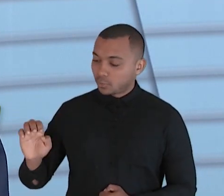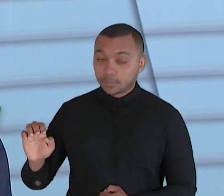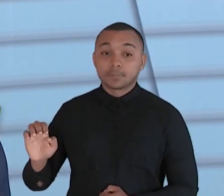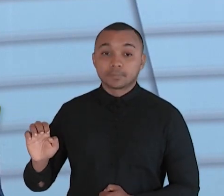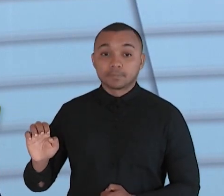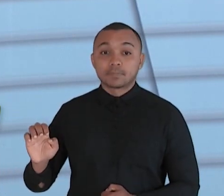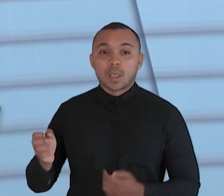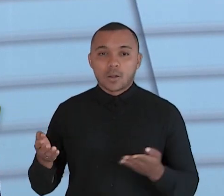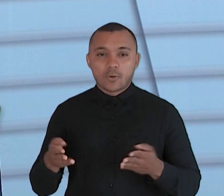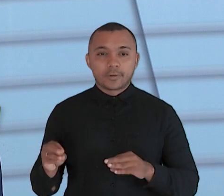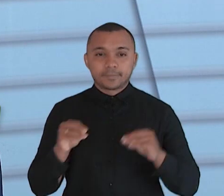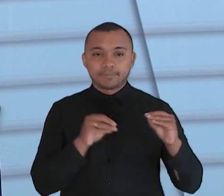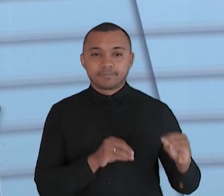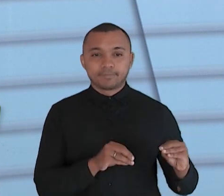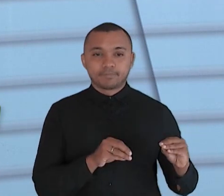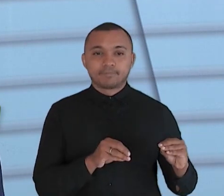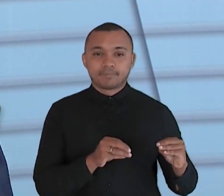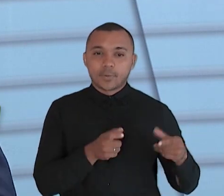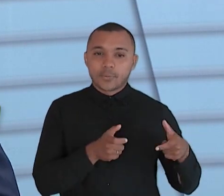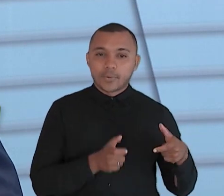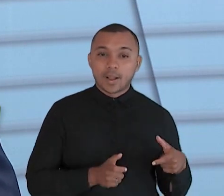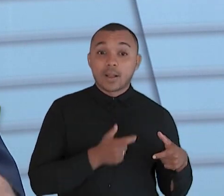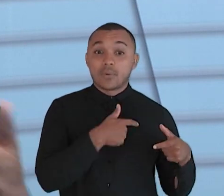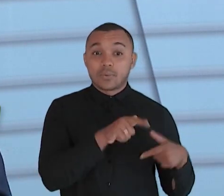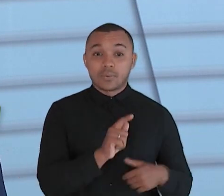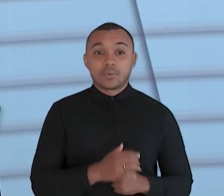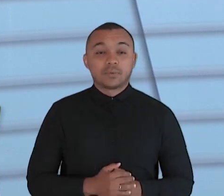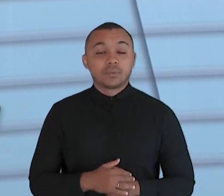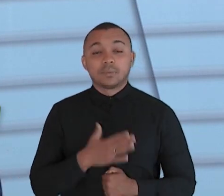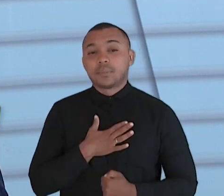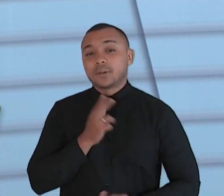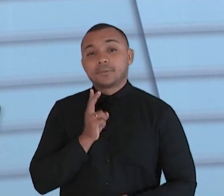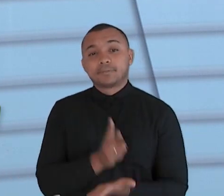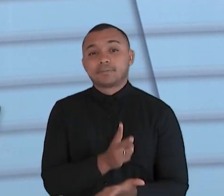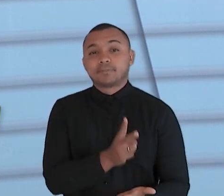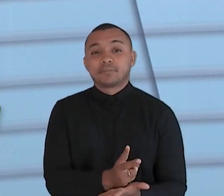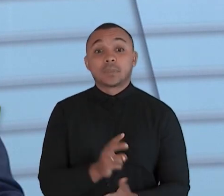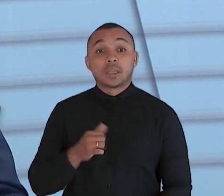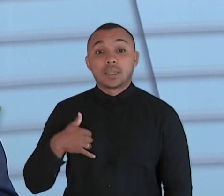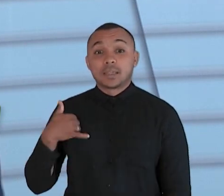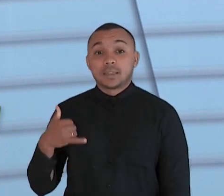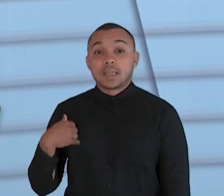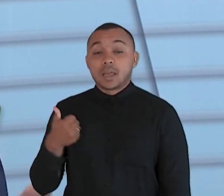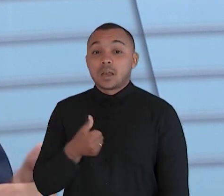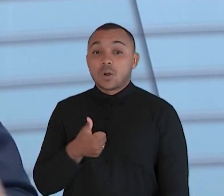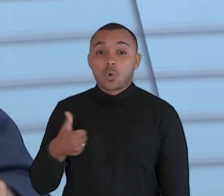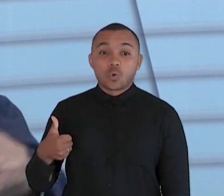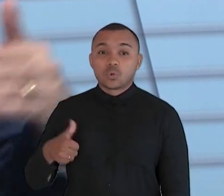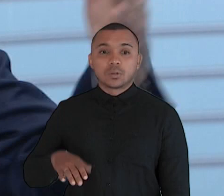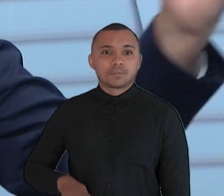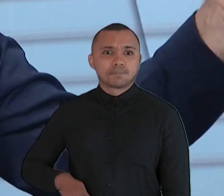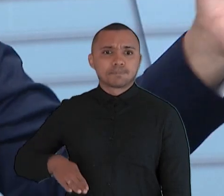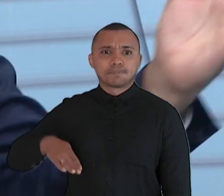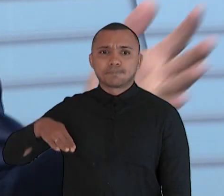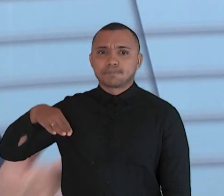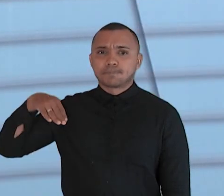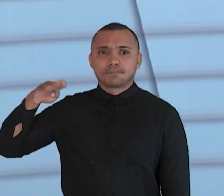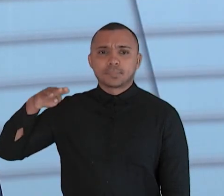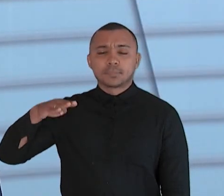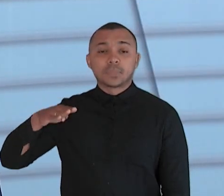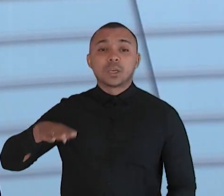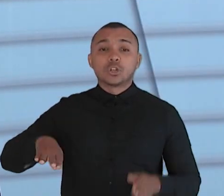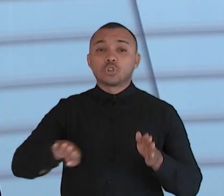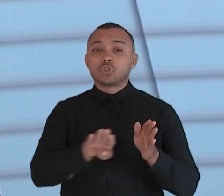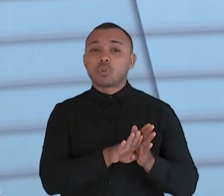Parque Santa Rosa, que são três bairros vizinhos. E eu cresci ali, 11 anos de idade, uma criança que chegou aqui para viver,